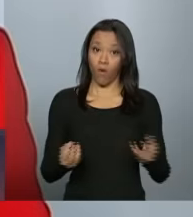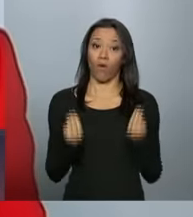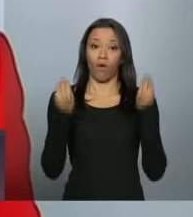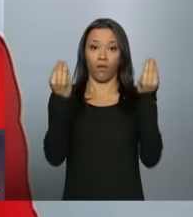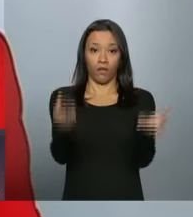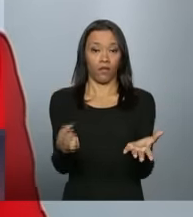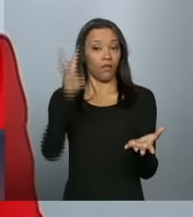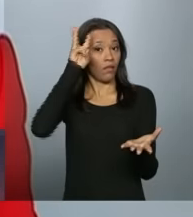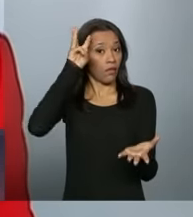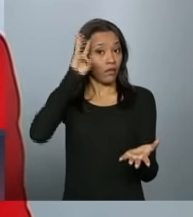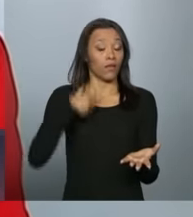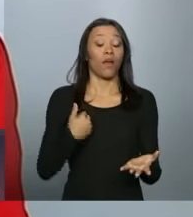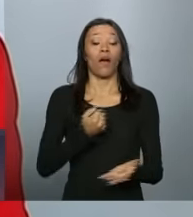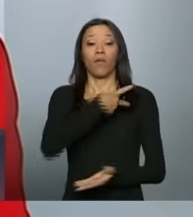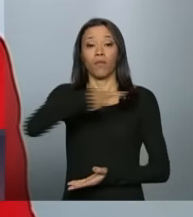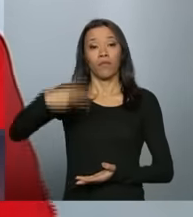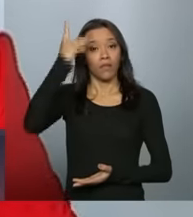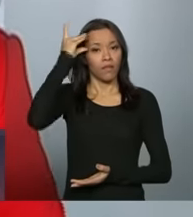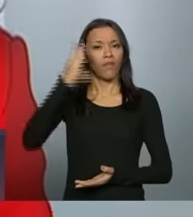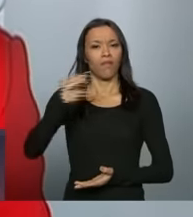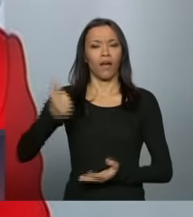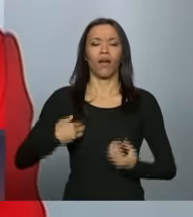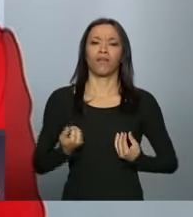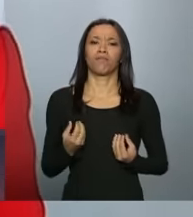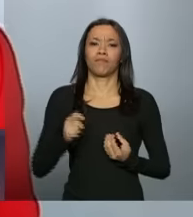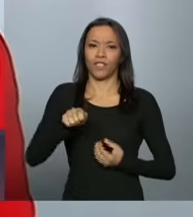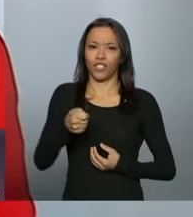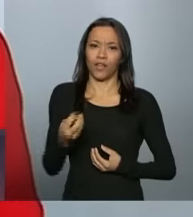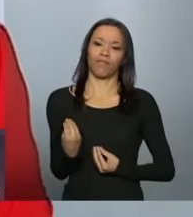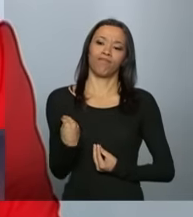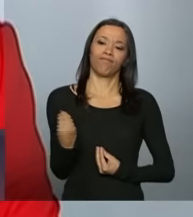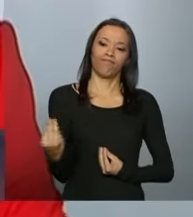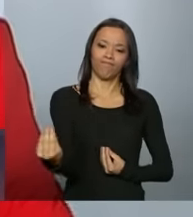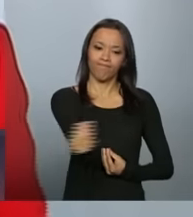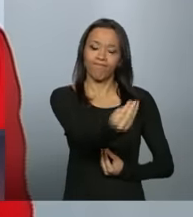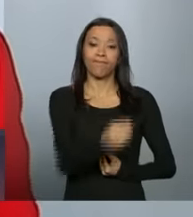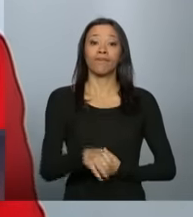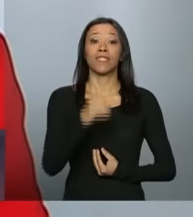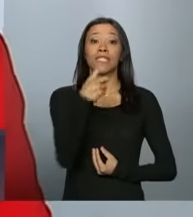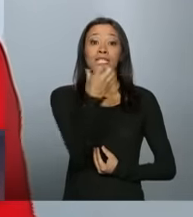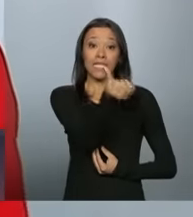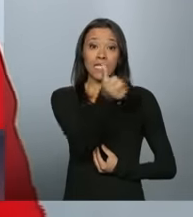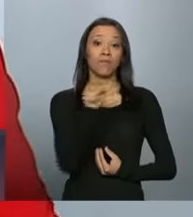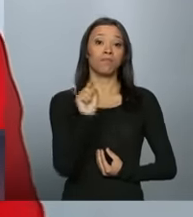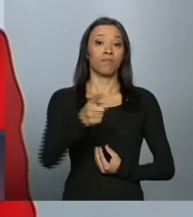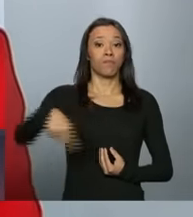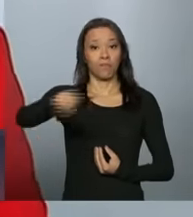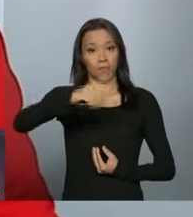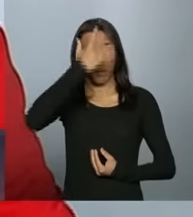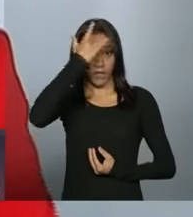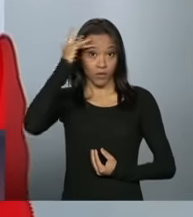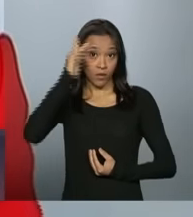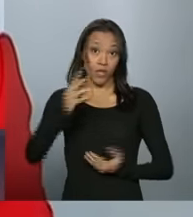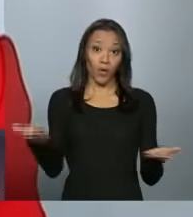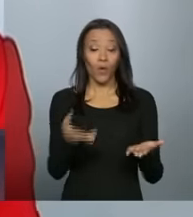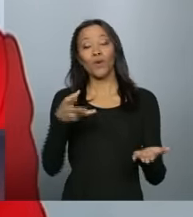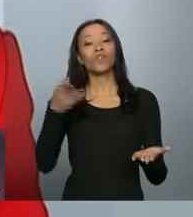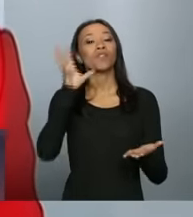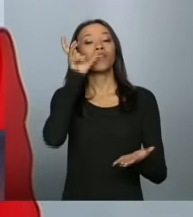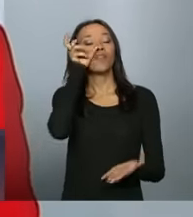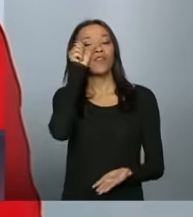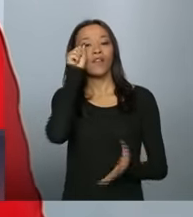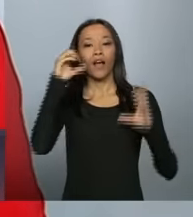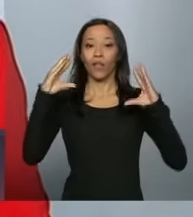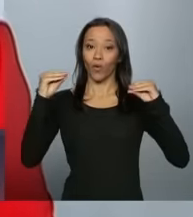A presidenta Dilma Rousseff vai participar da cerimônia de entrega das chaves para cerca de 6 mil pessoas que vão poder dormir nesta noite na própria